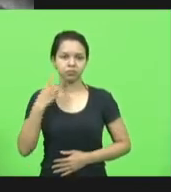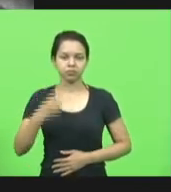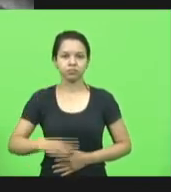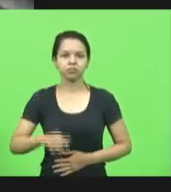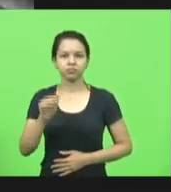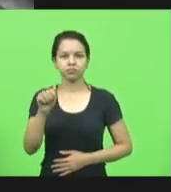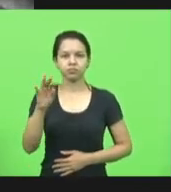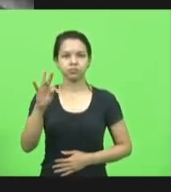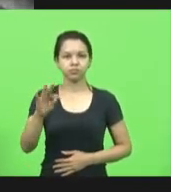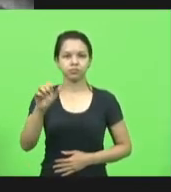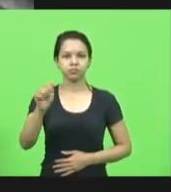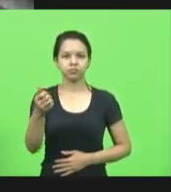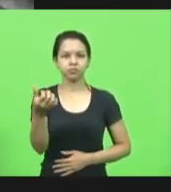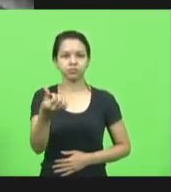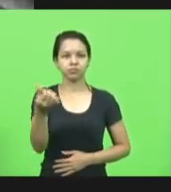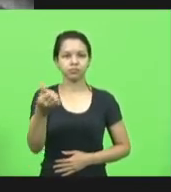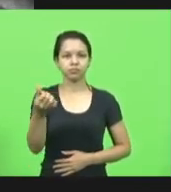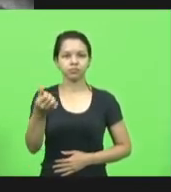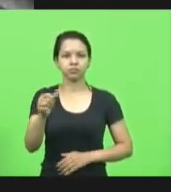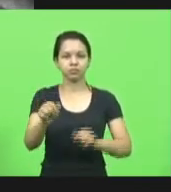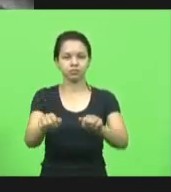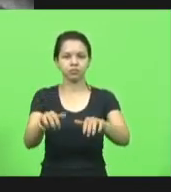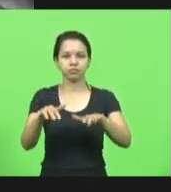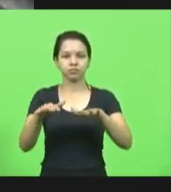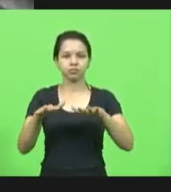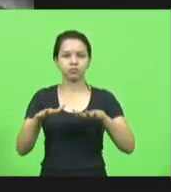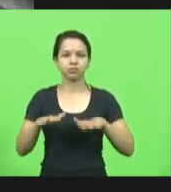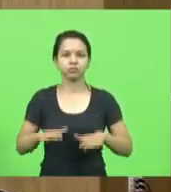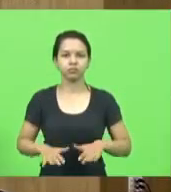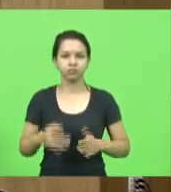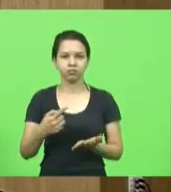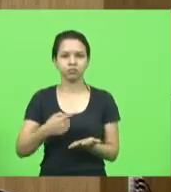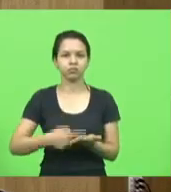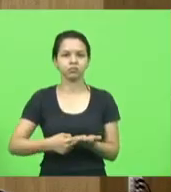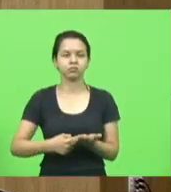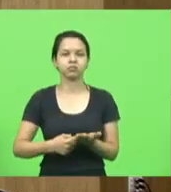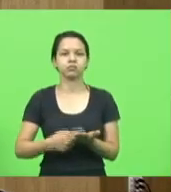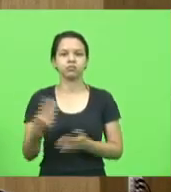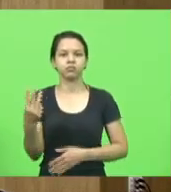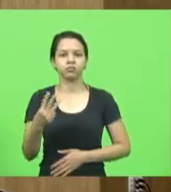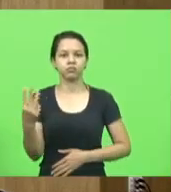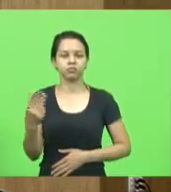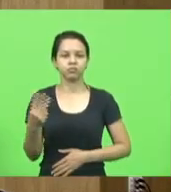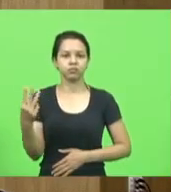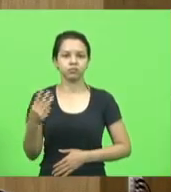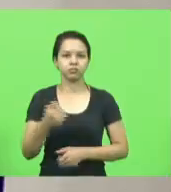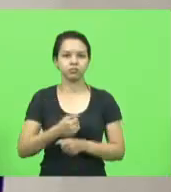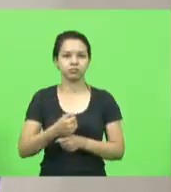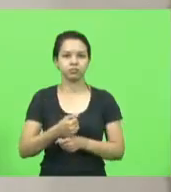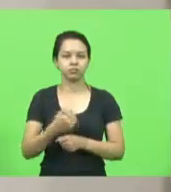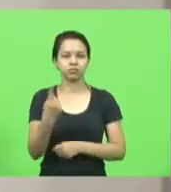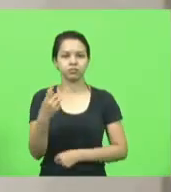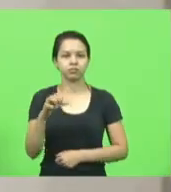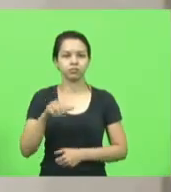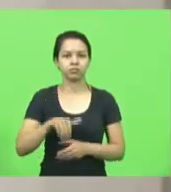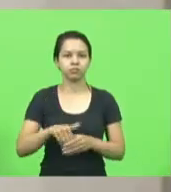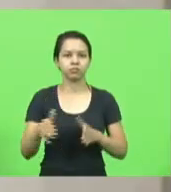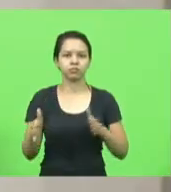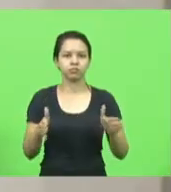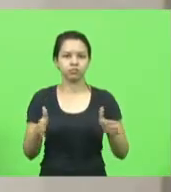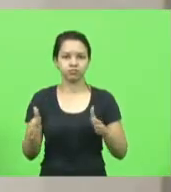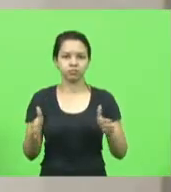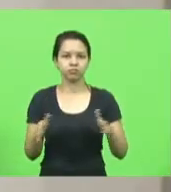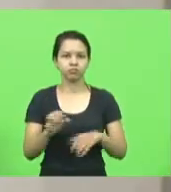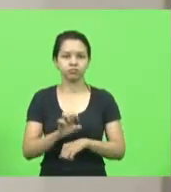Ata da sexta sessão ordinária da terceira sessão legislativa da 19ª Legislatura da Assembleia Legislativa do